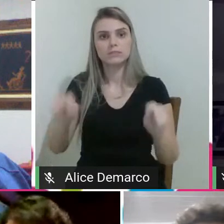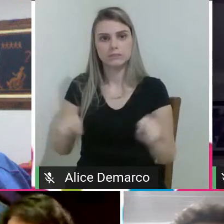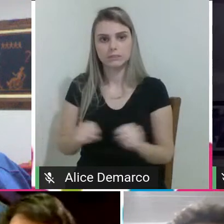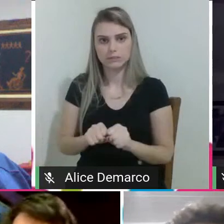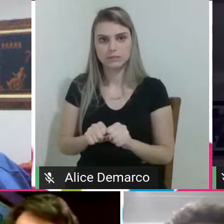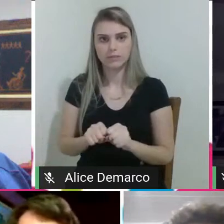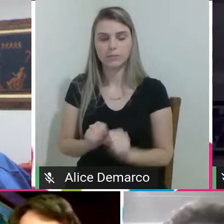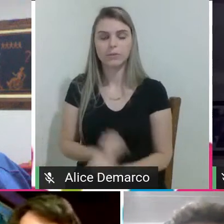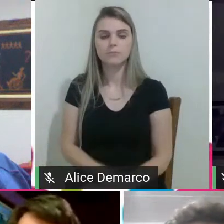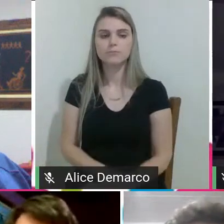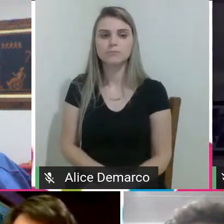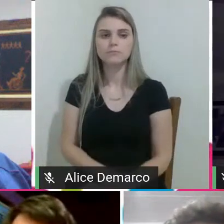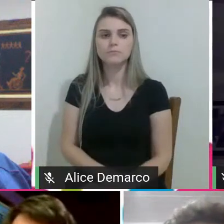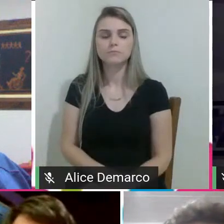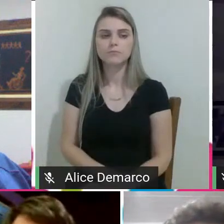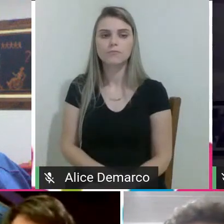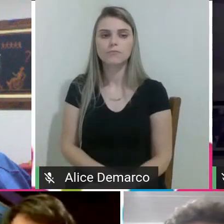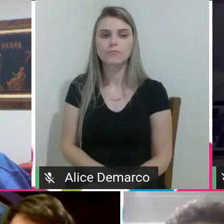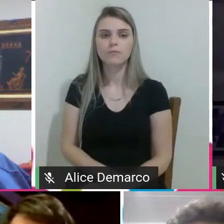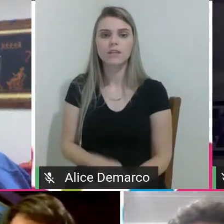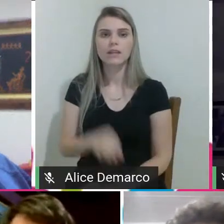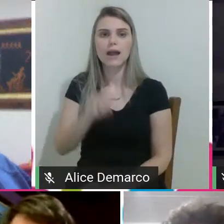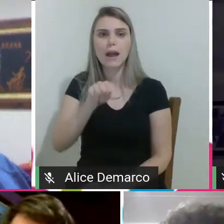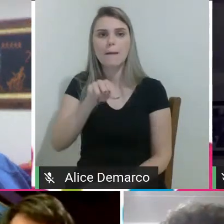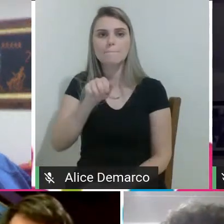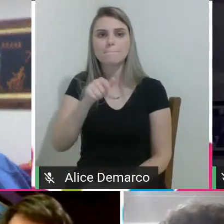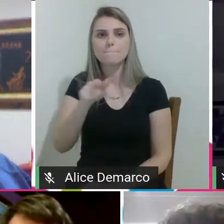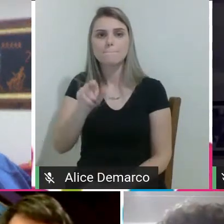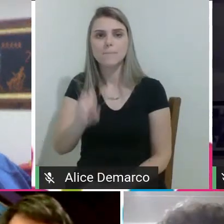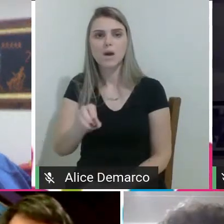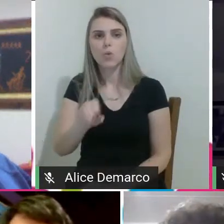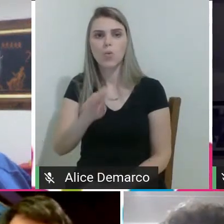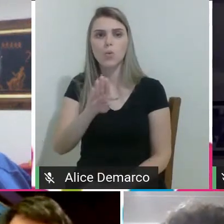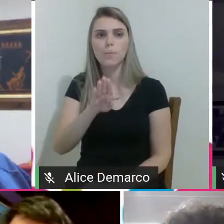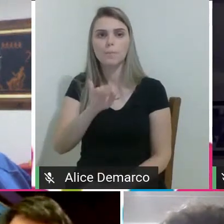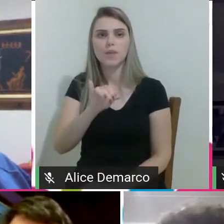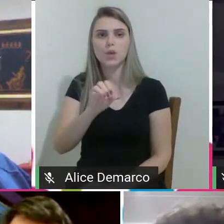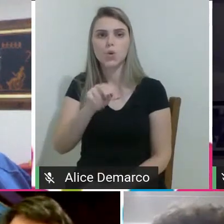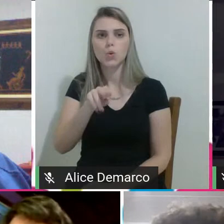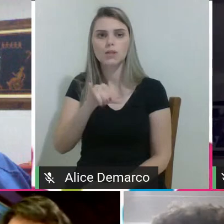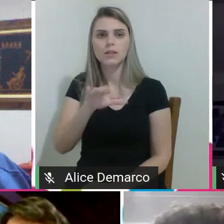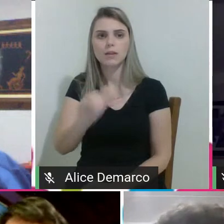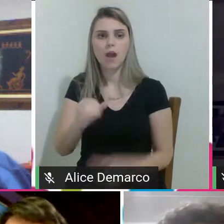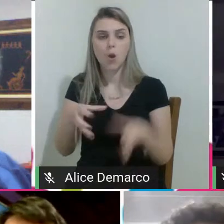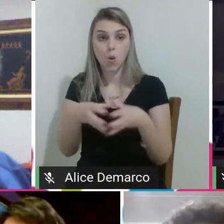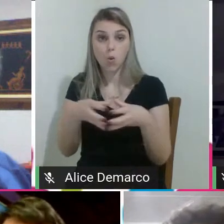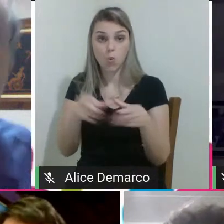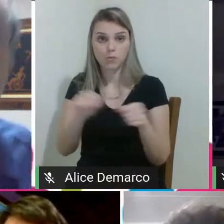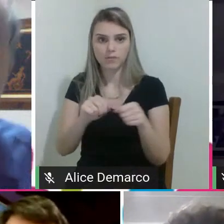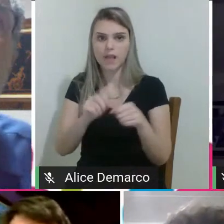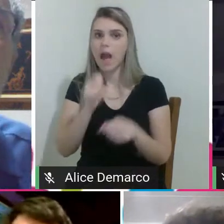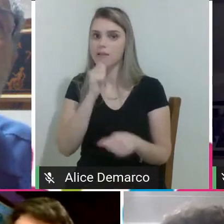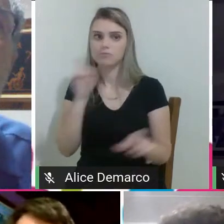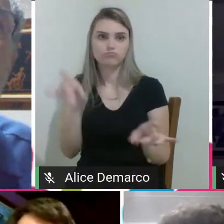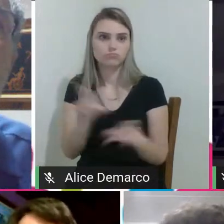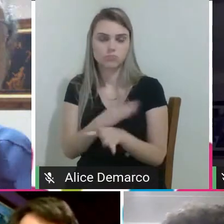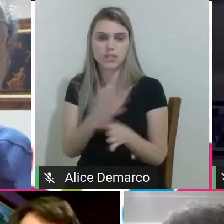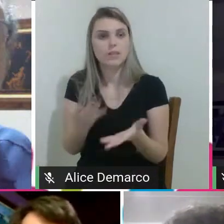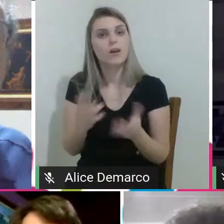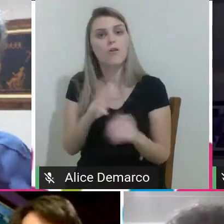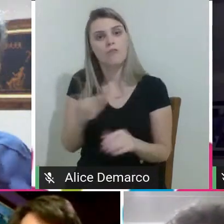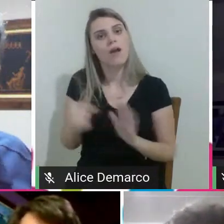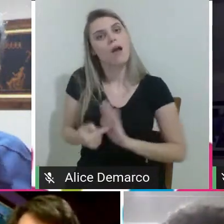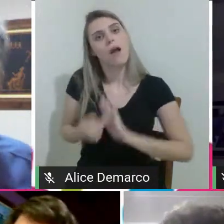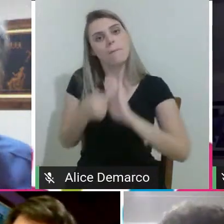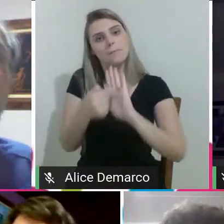mão biônica, né, um protótipo de mão biônica, que um grupo está construindo. Então, eles vão apresentar para vocês esses